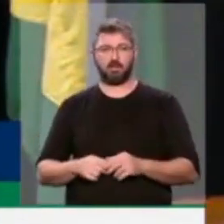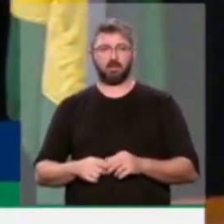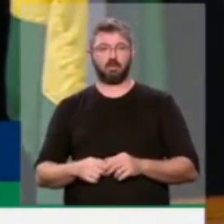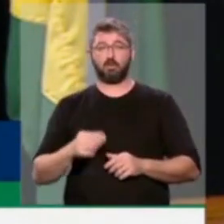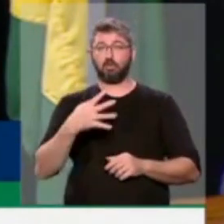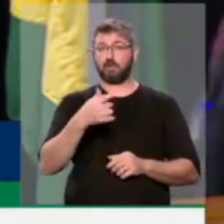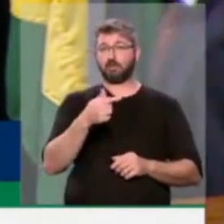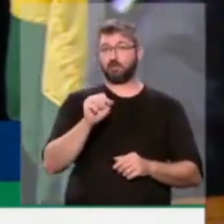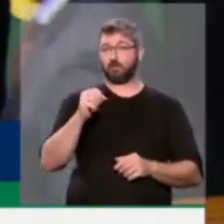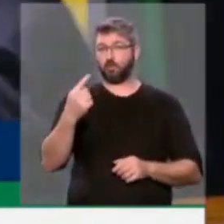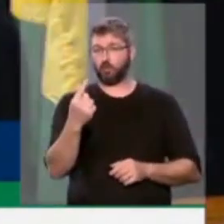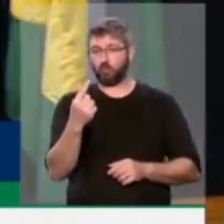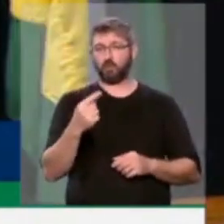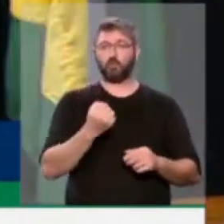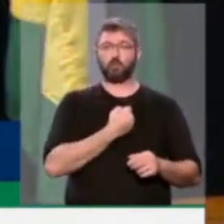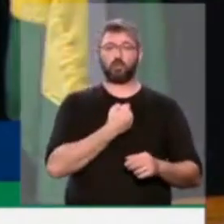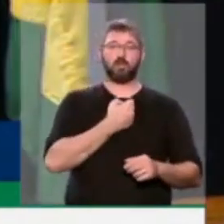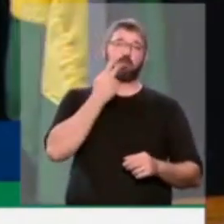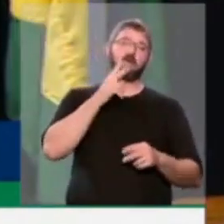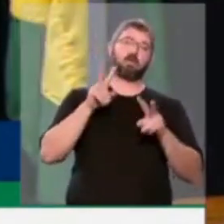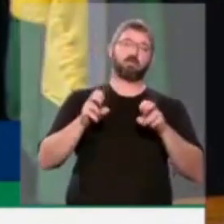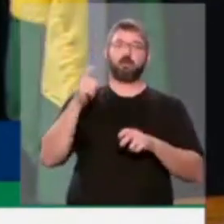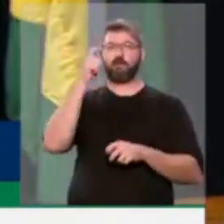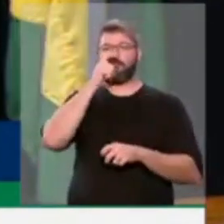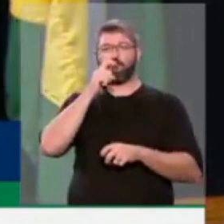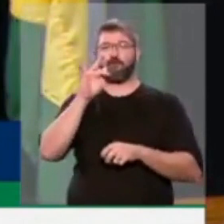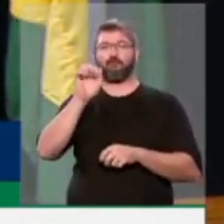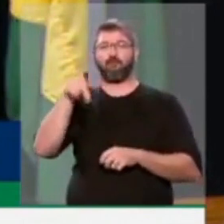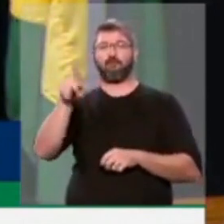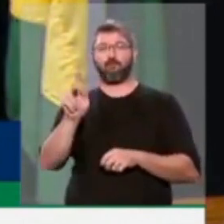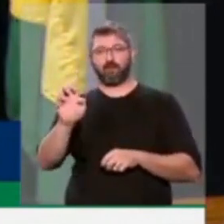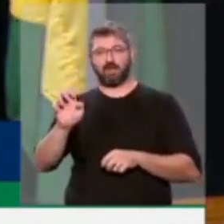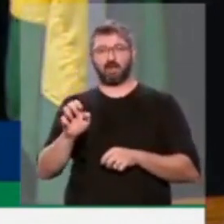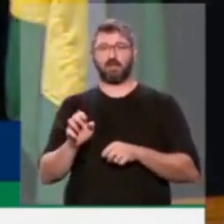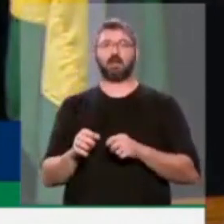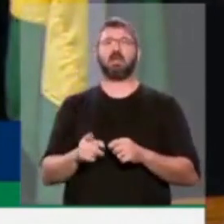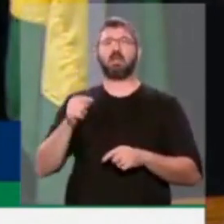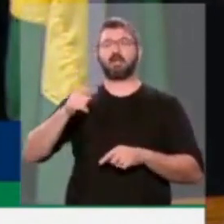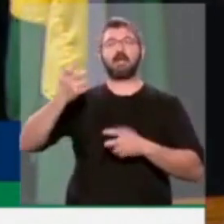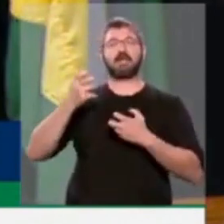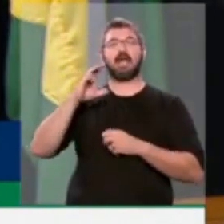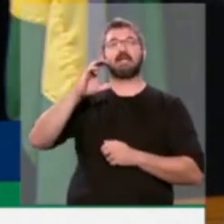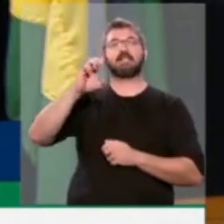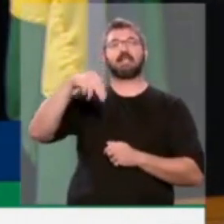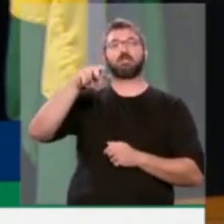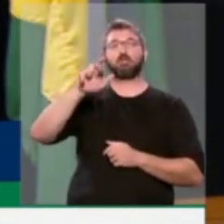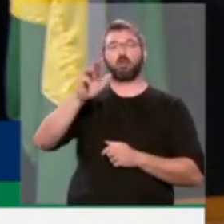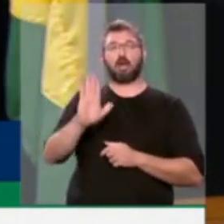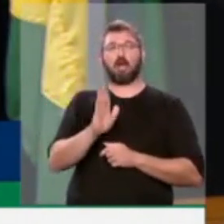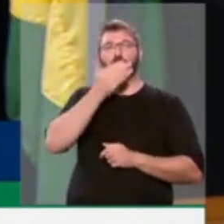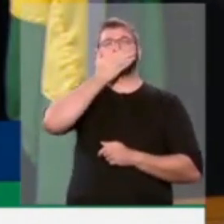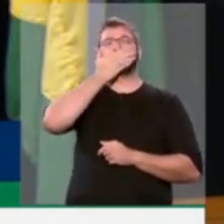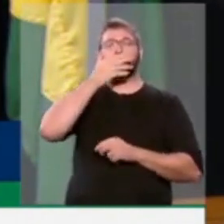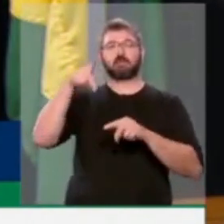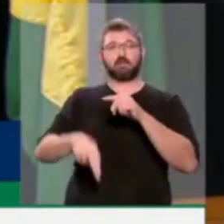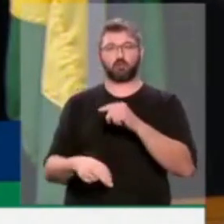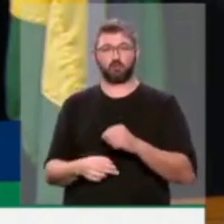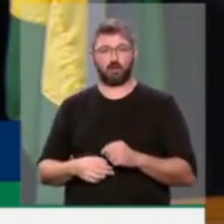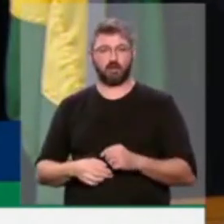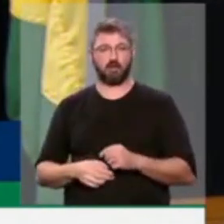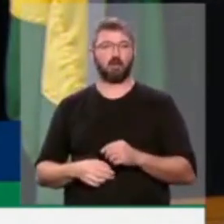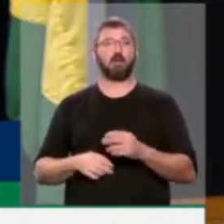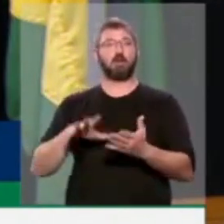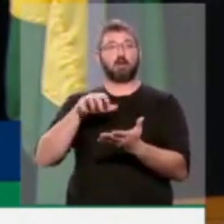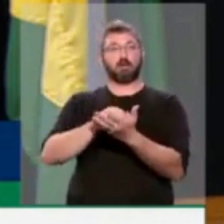4781, que trata das fake news, esse inquérito da censura que teve a sua realização, a sua